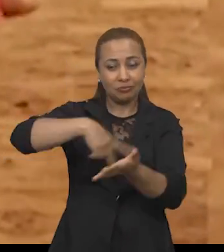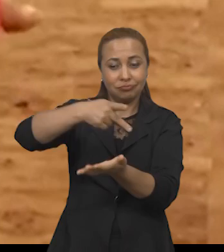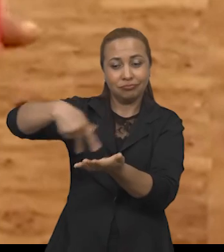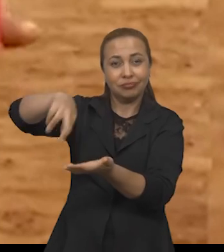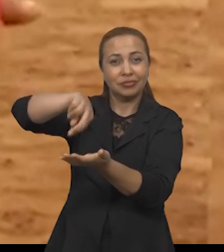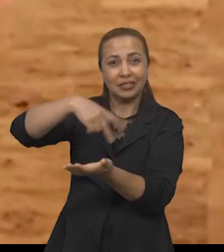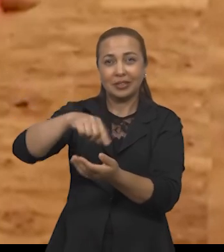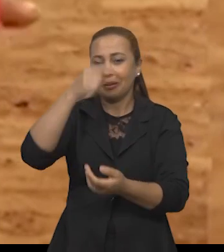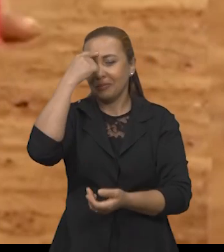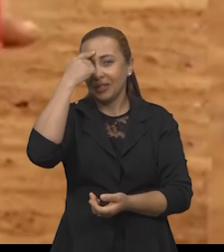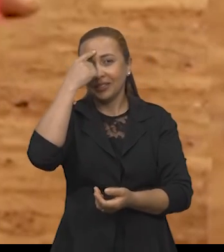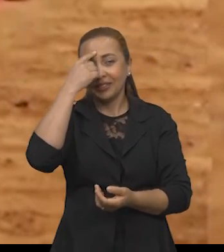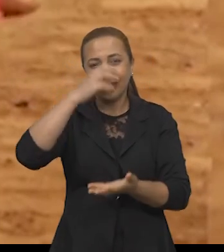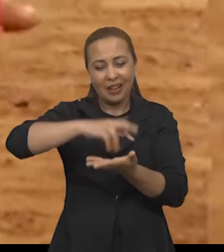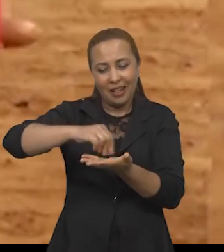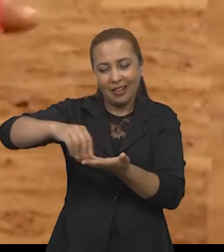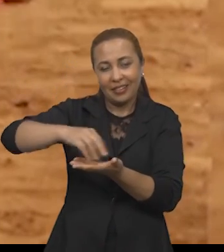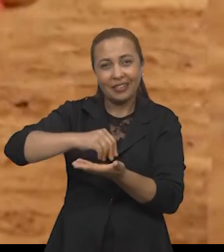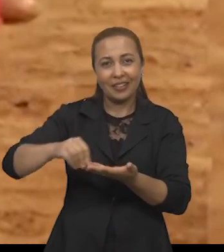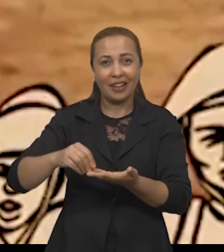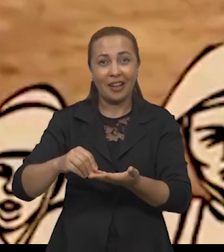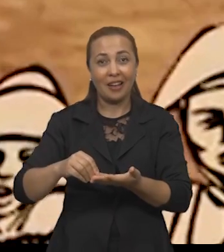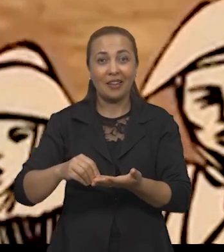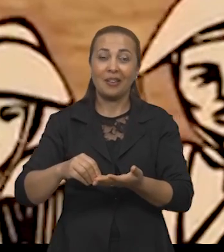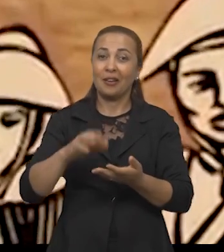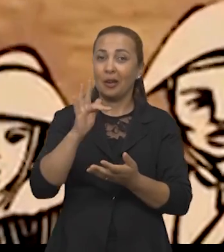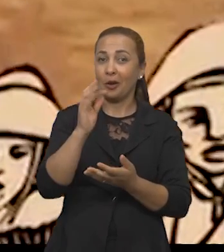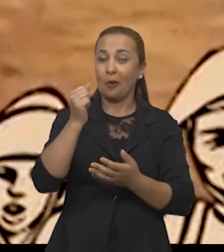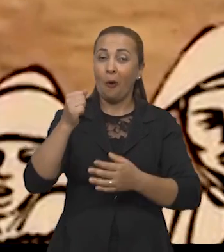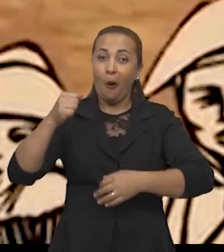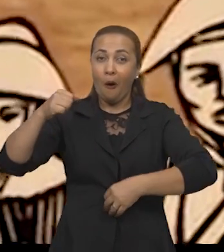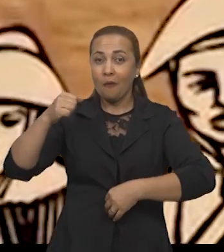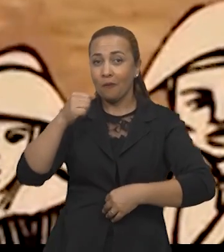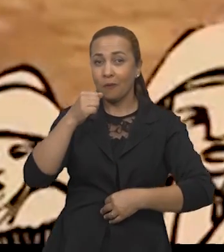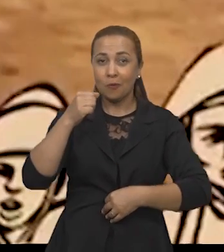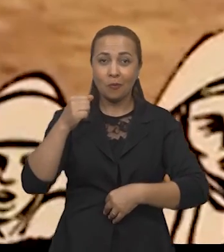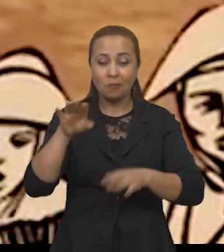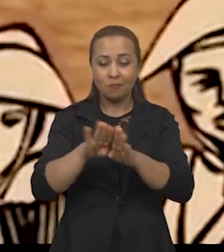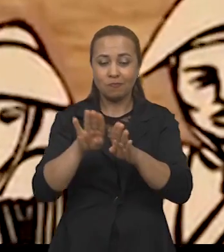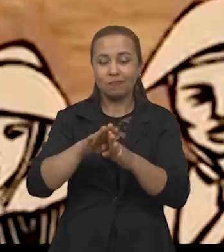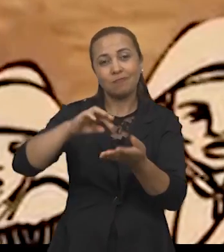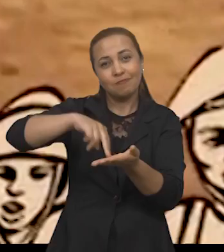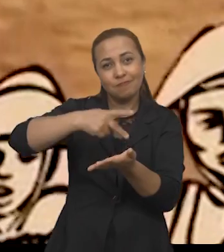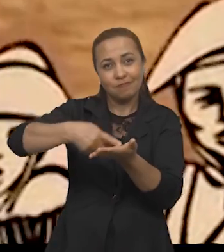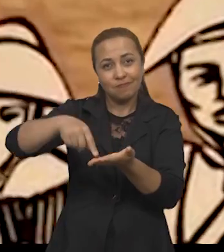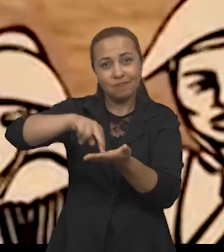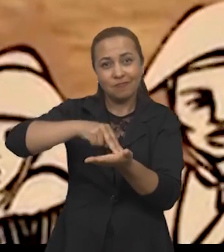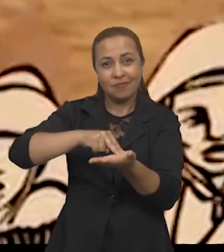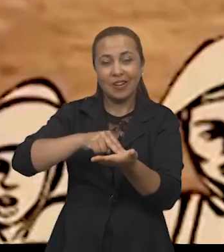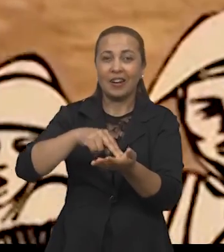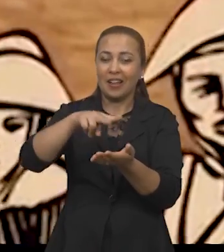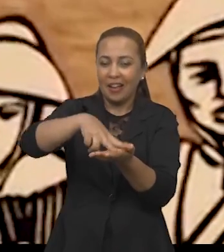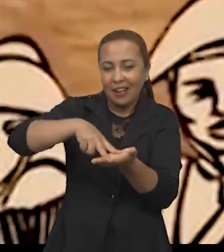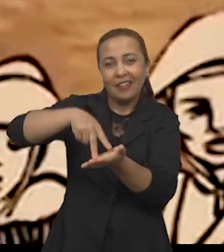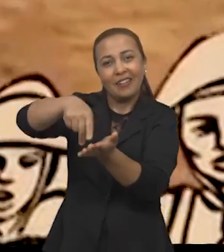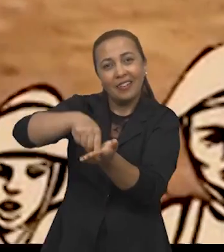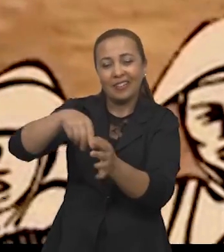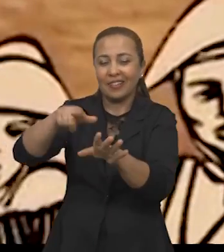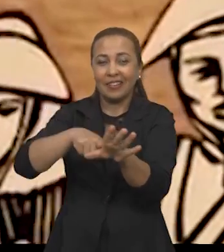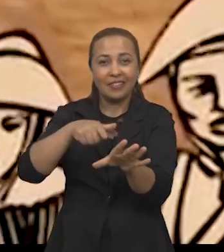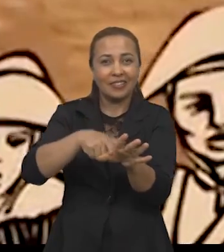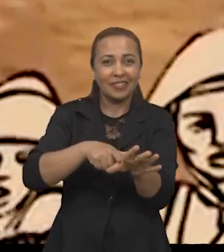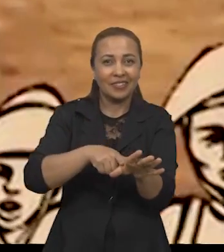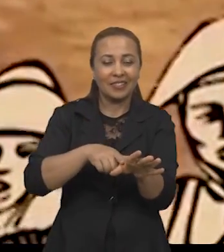negro também dança, pisando na terra, no chão. E o forró, por isso que é forró pé de serra, né? Ele é a raça-chandália,